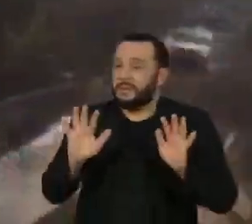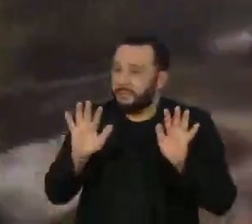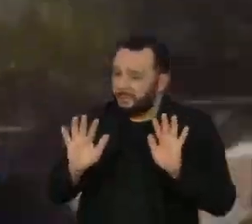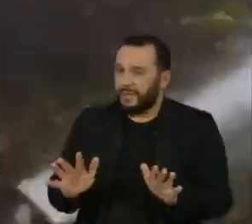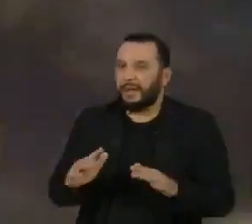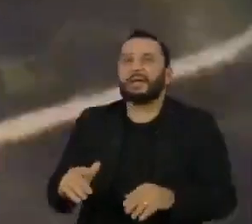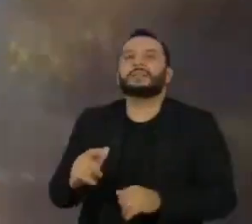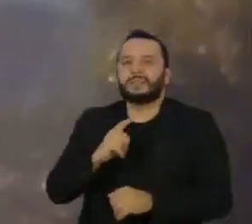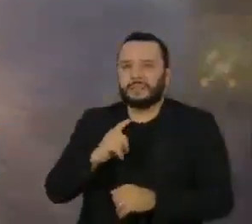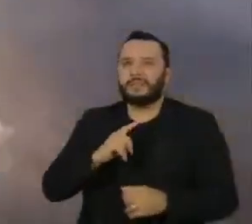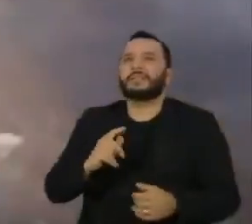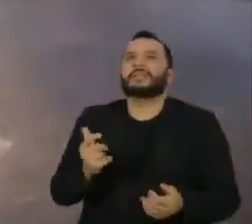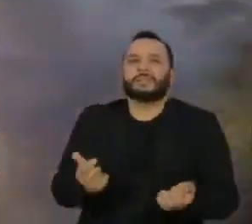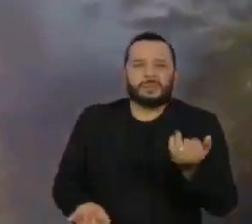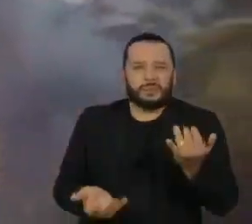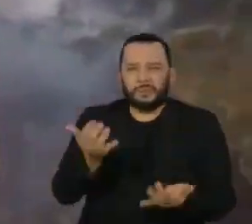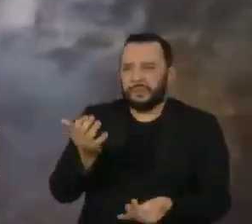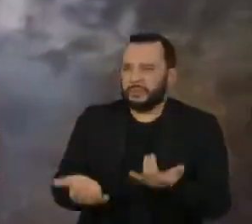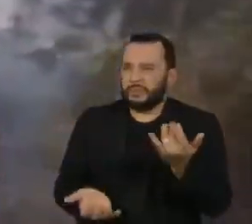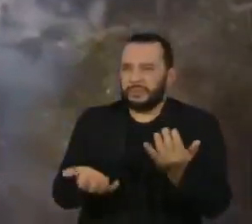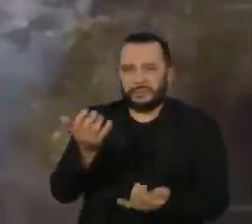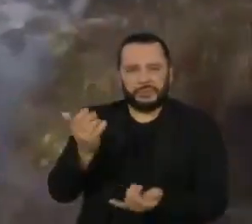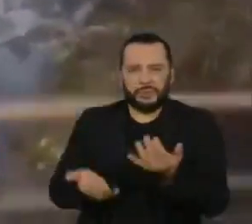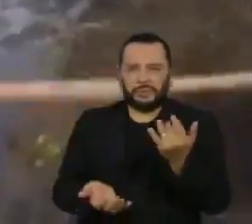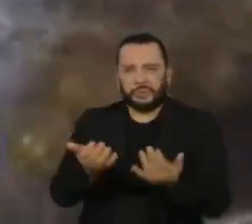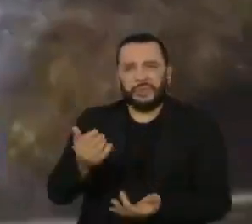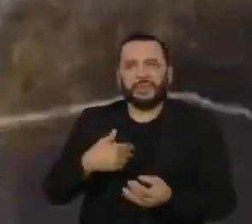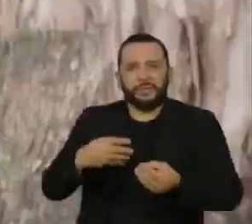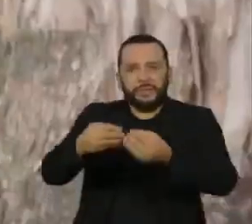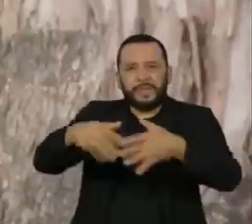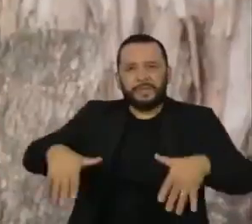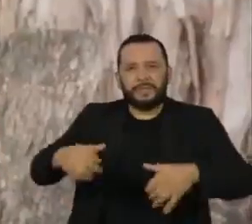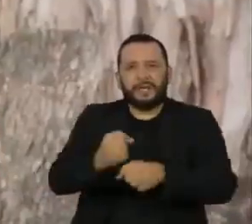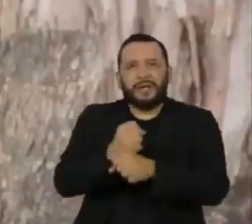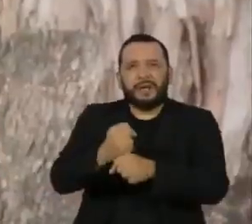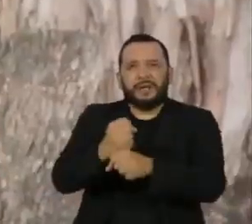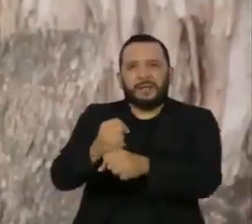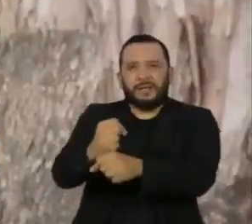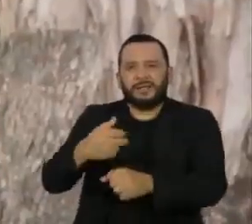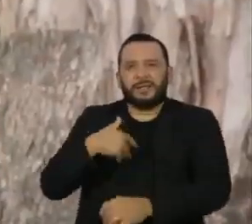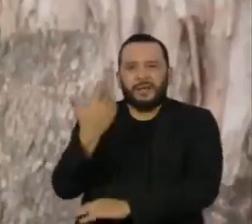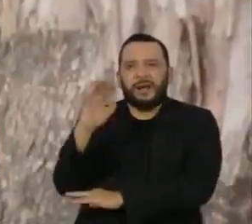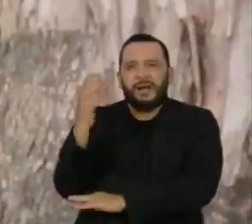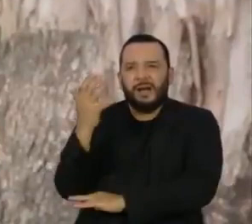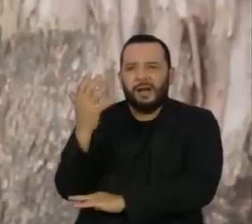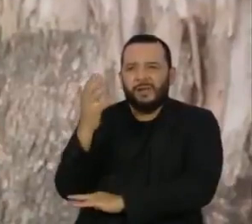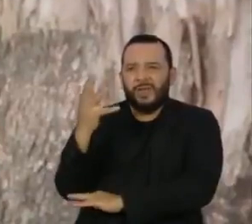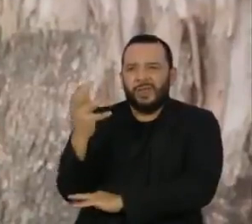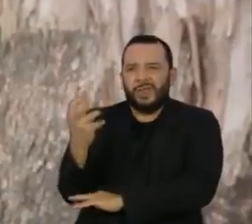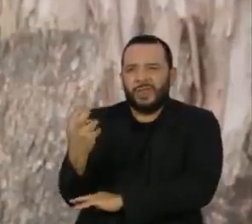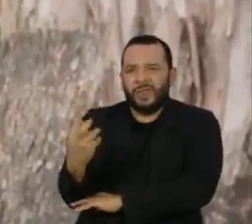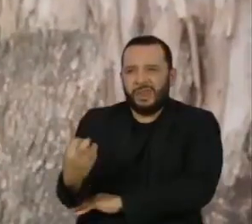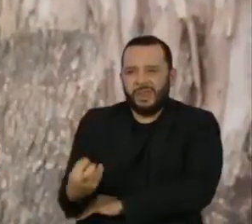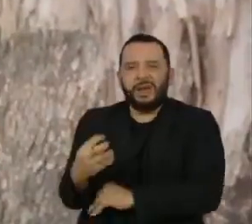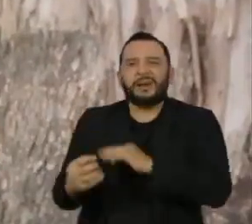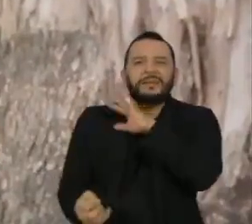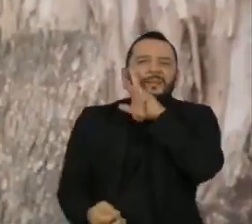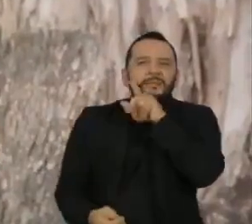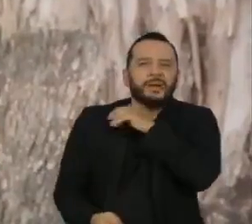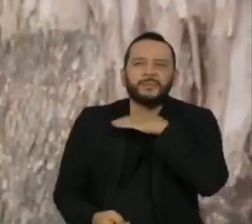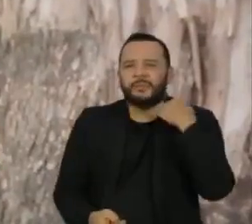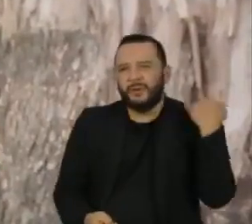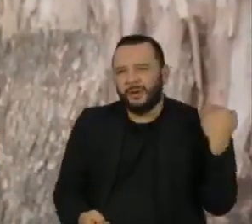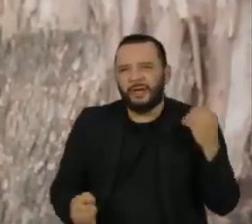estragos deixados por um incêndio na mata podem durar anos. Árvores destruídas, animais mortos e feridos,